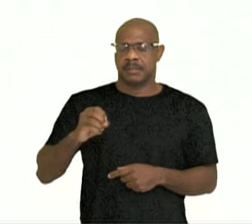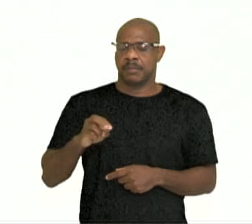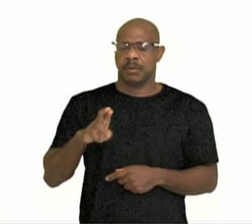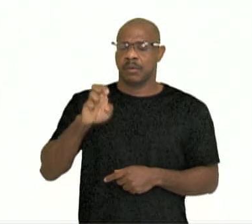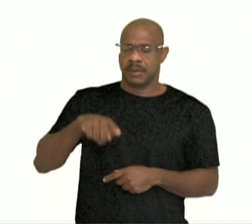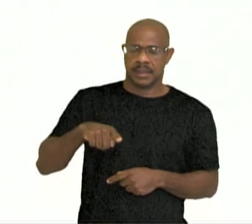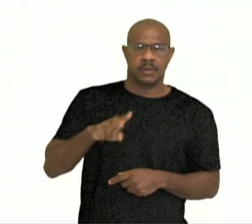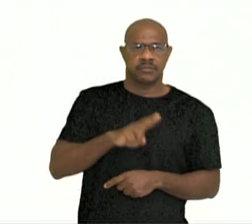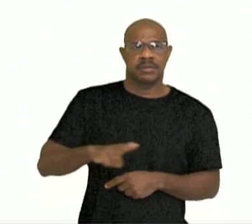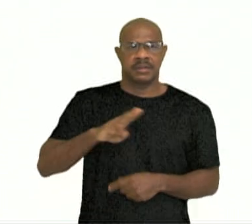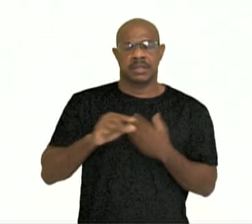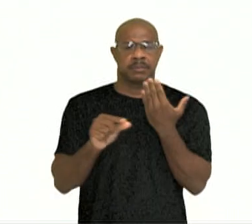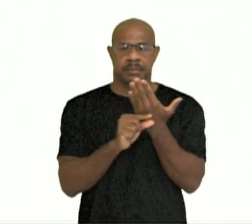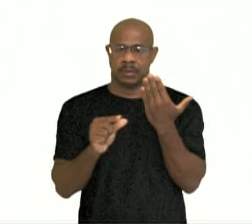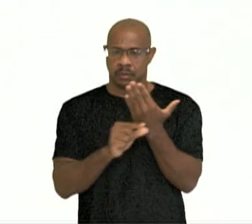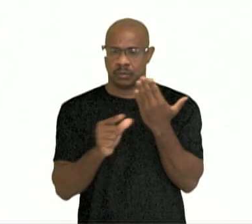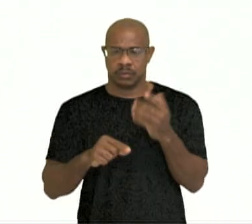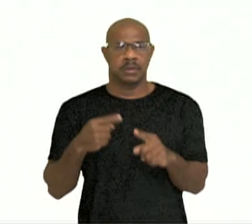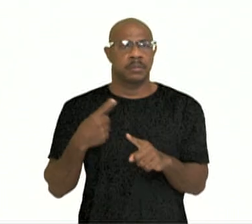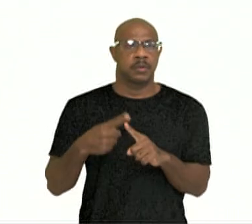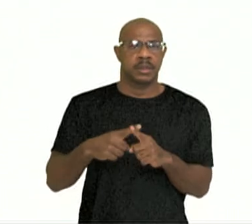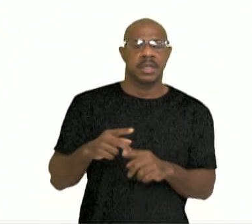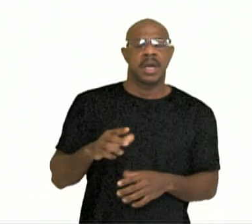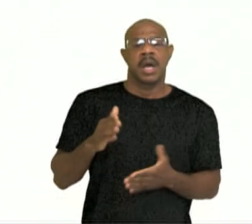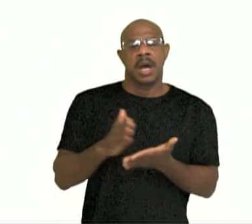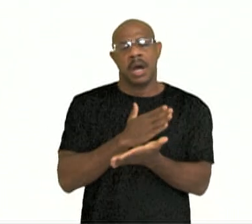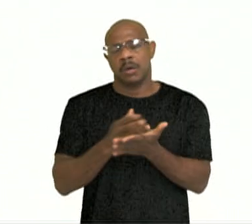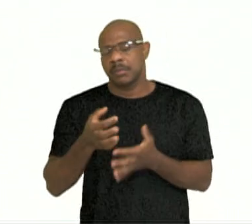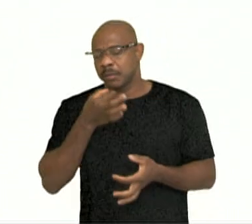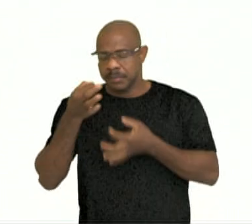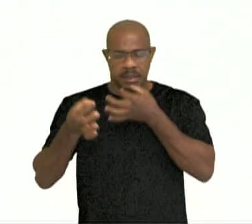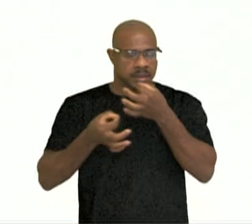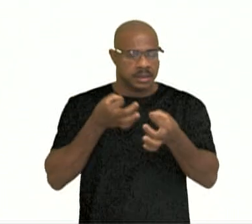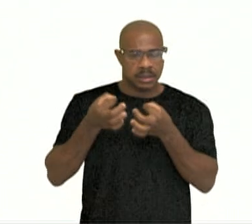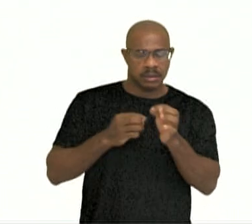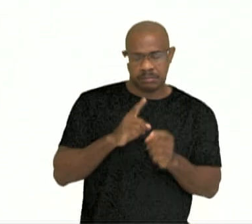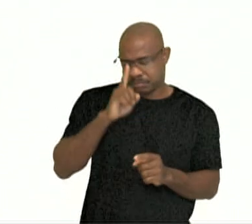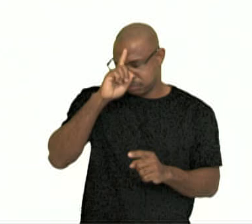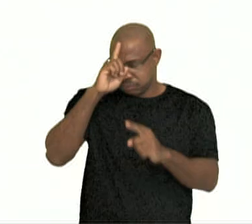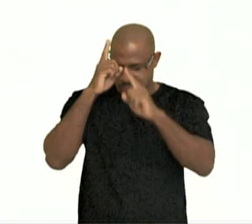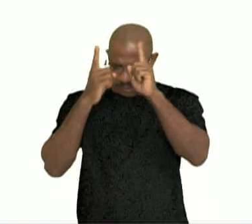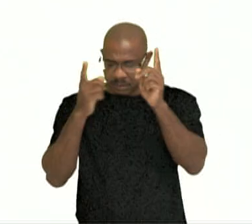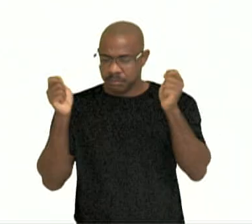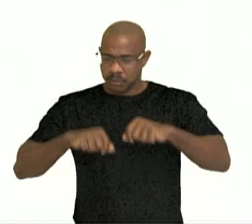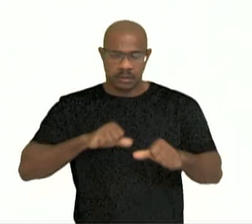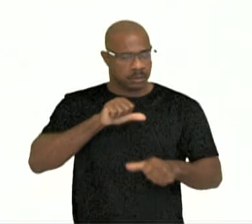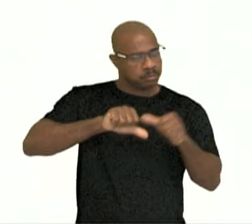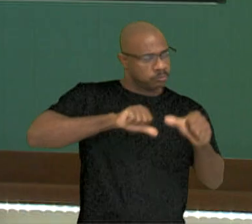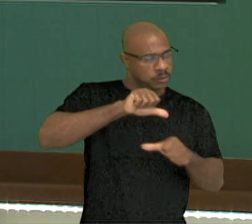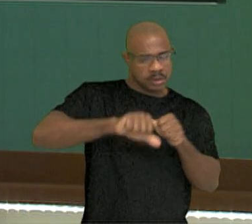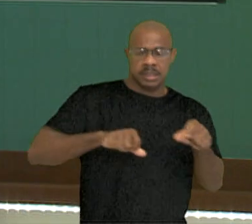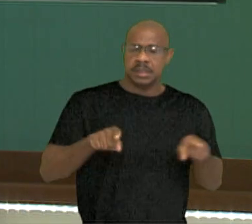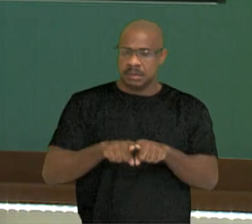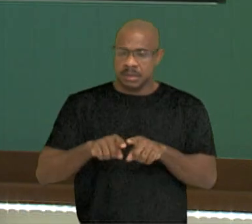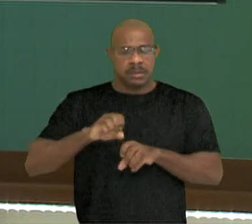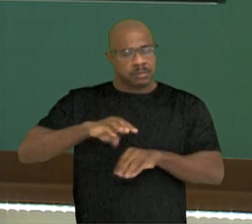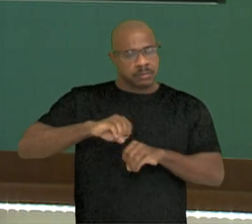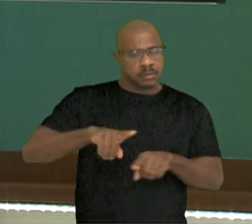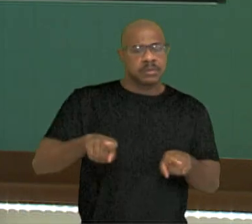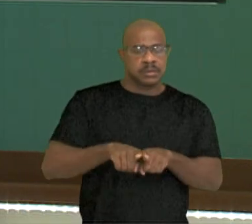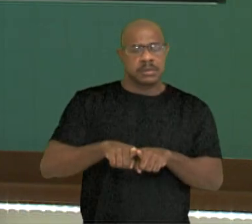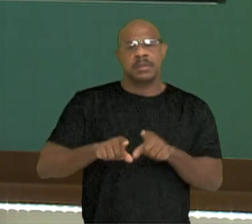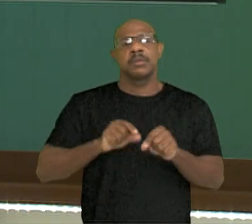pelo articulista, porque algumas opiniões são previsões do que pode ser modificado no ensino